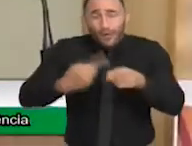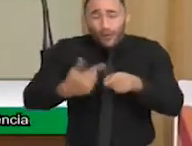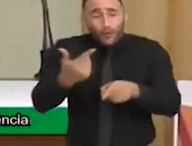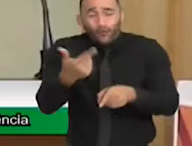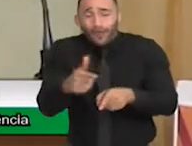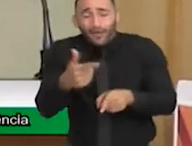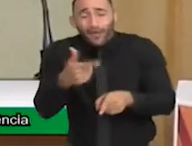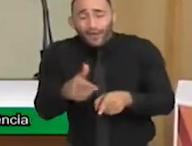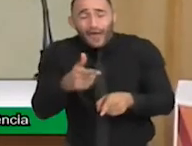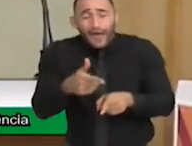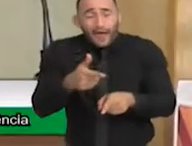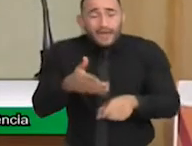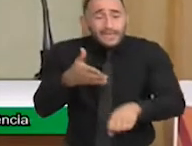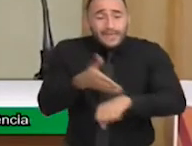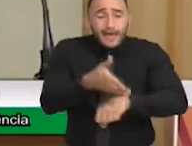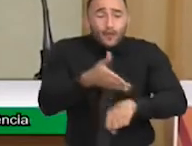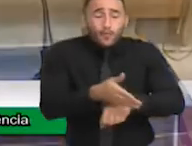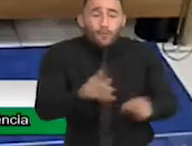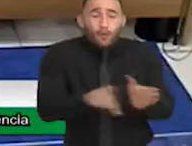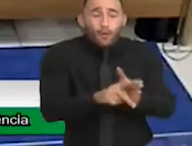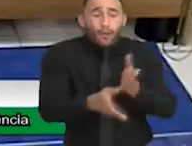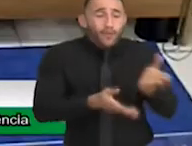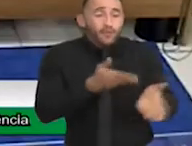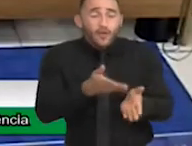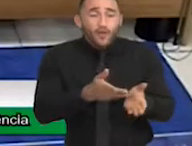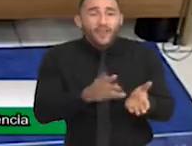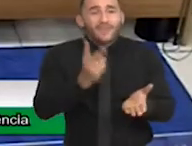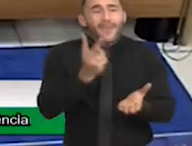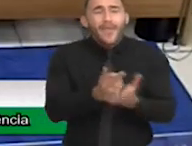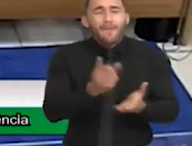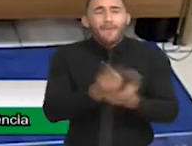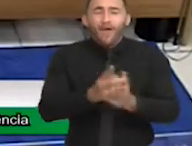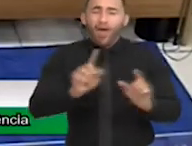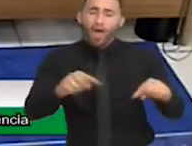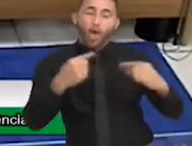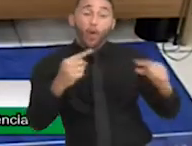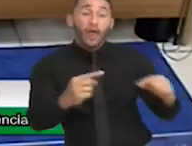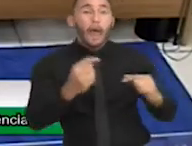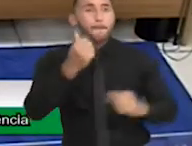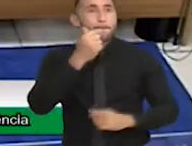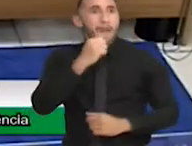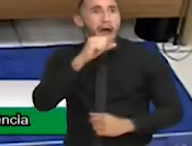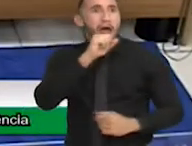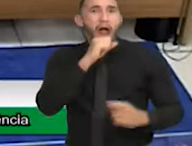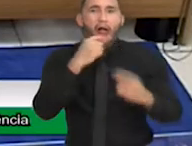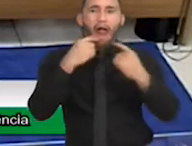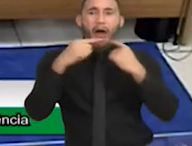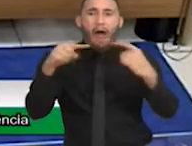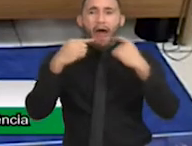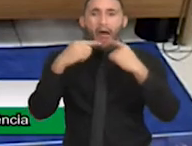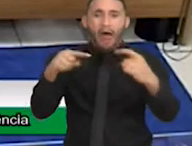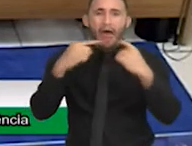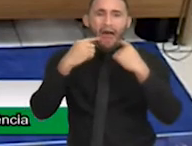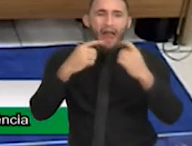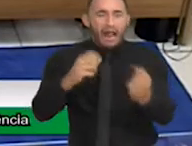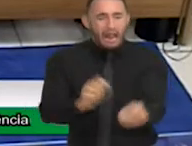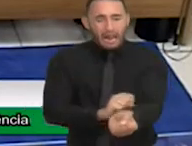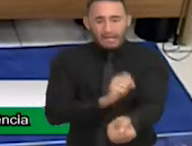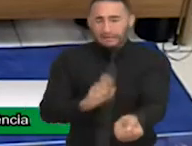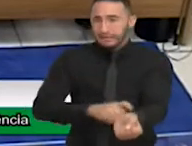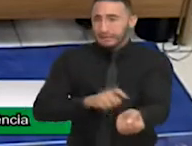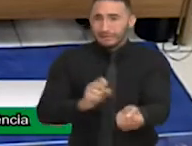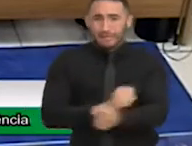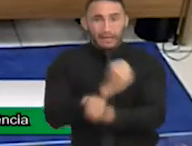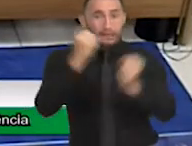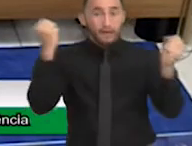tratamento, só ganhamos um título. A mãe barraqueira, desequilibrada, muitas vezes mãe egoísta, porque